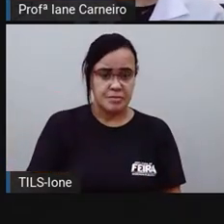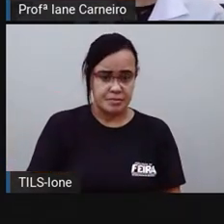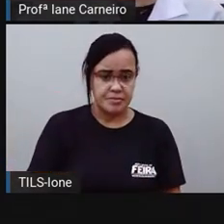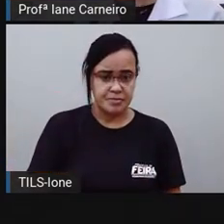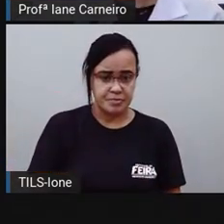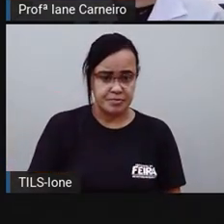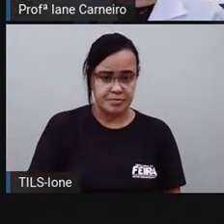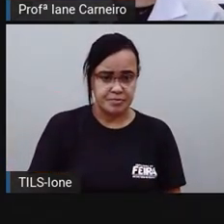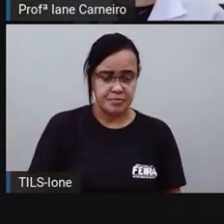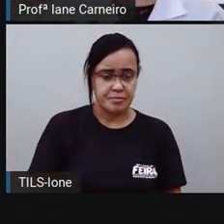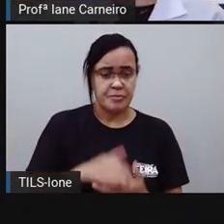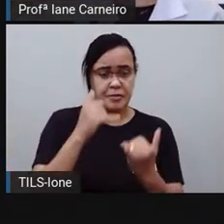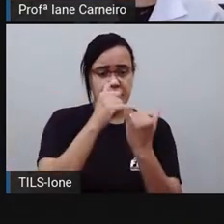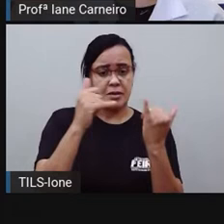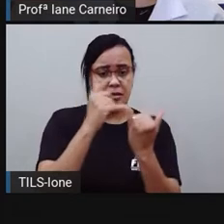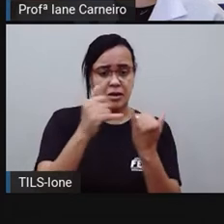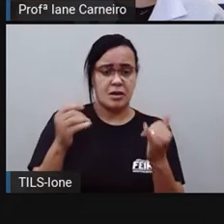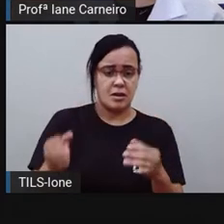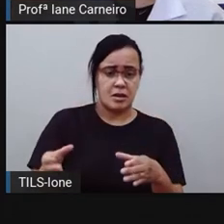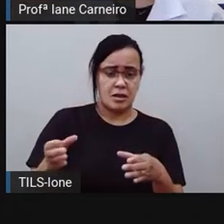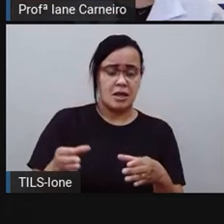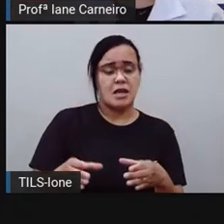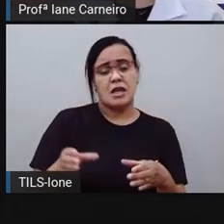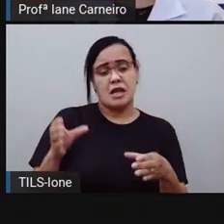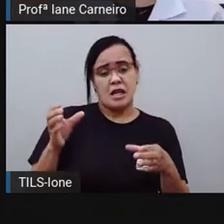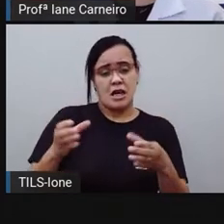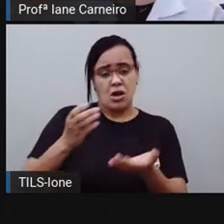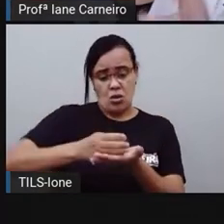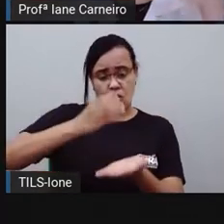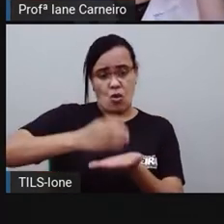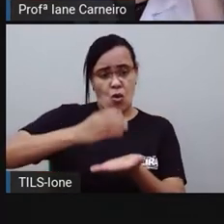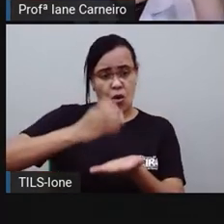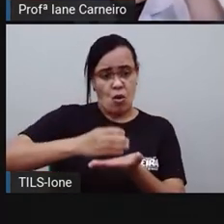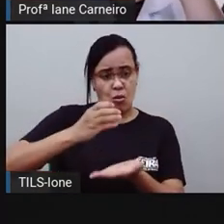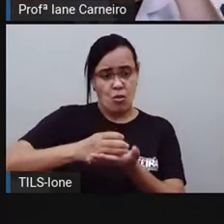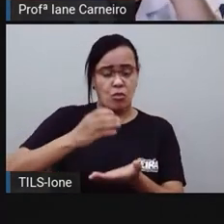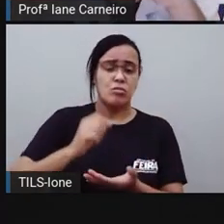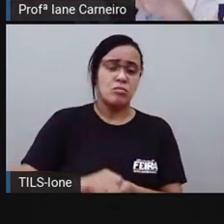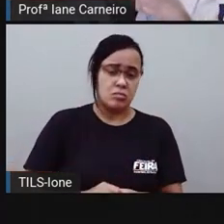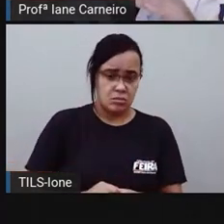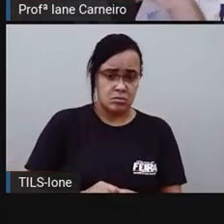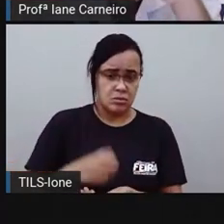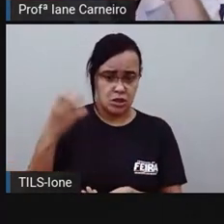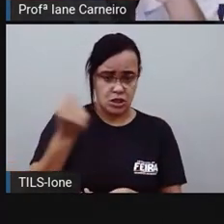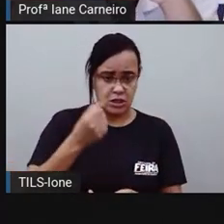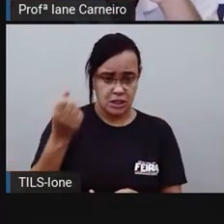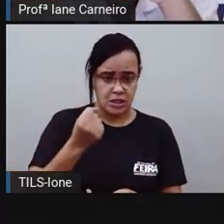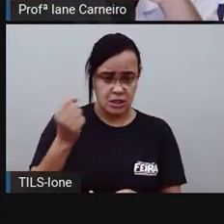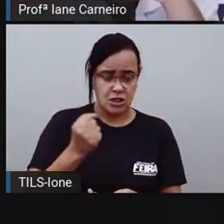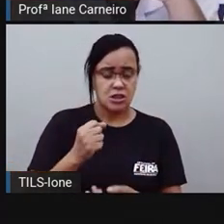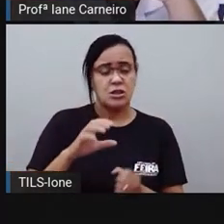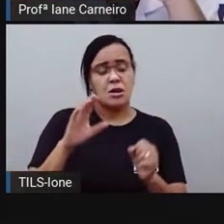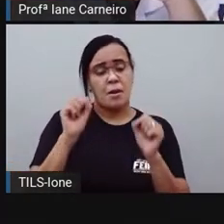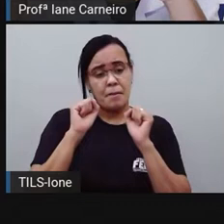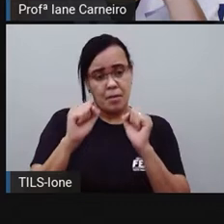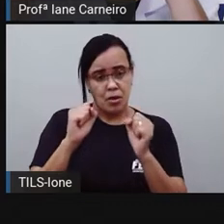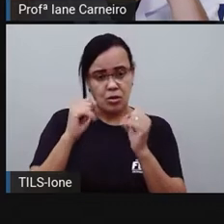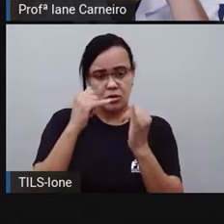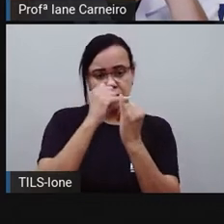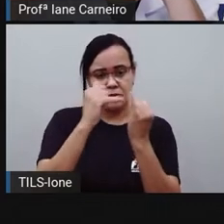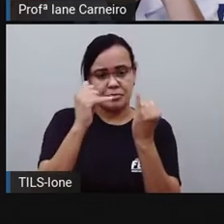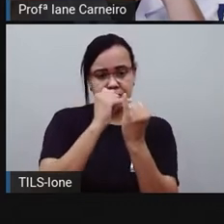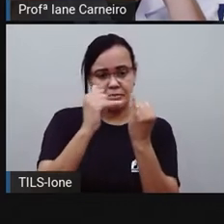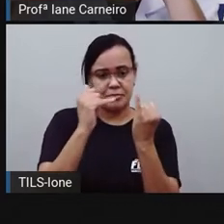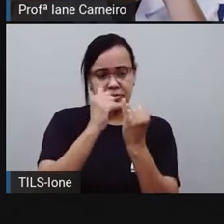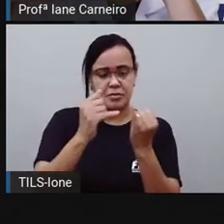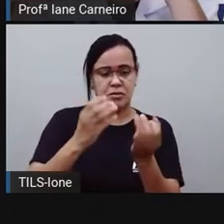vai imaginar, né? Que a gente vai dividir o copo em quatro partes. Então tem o copo inteiro, tem a metade do copo. Um